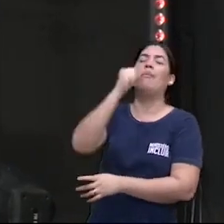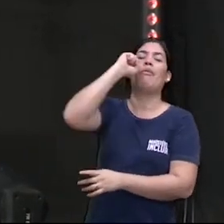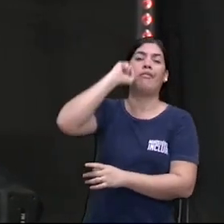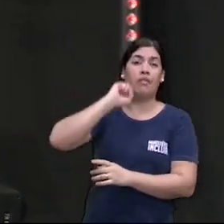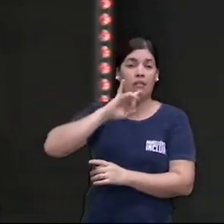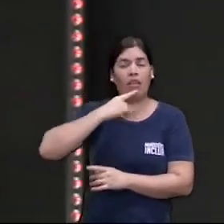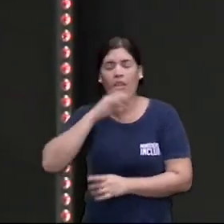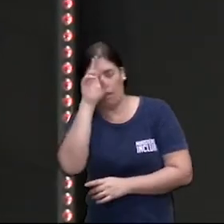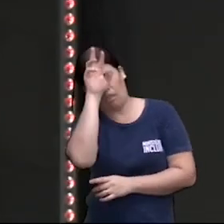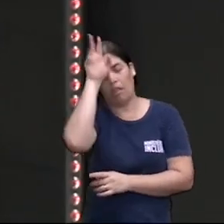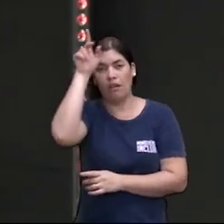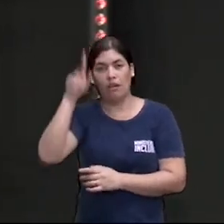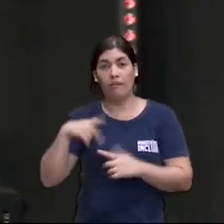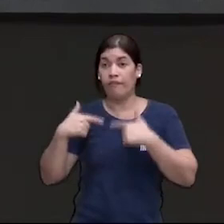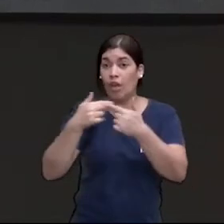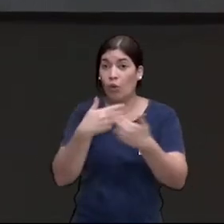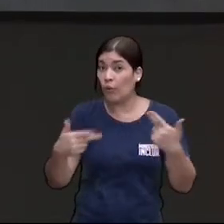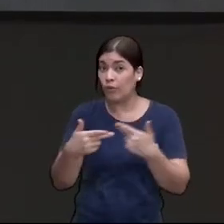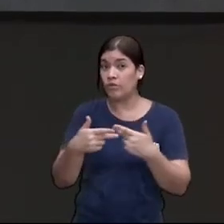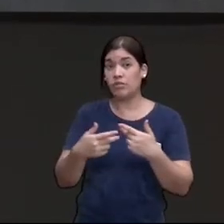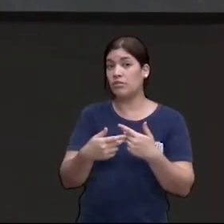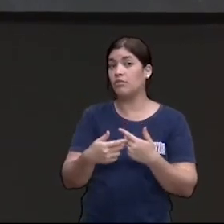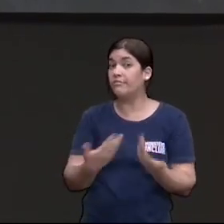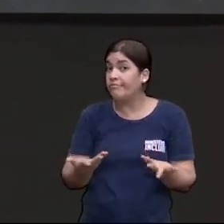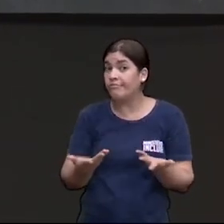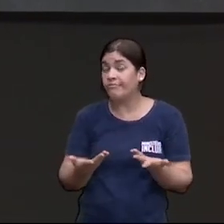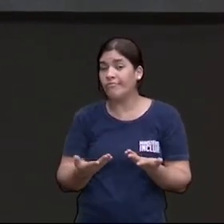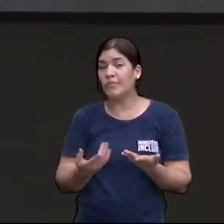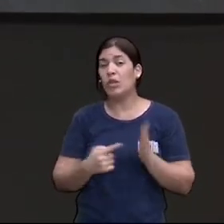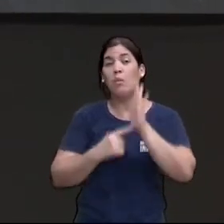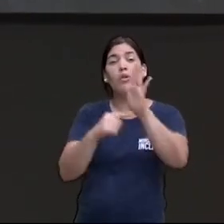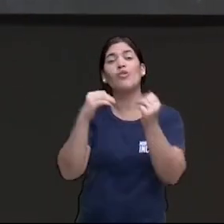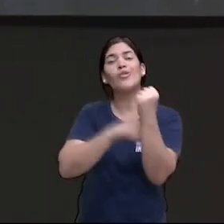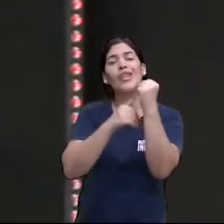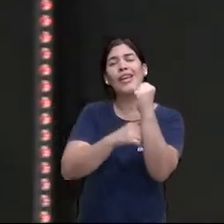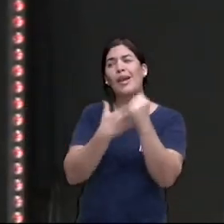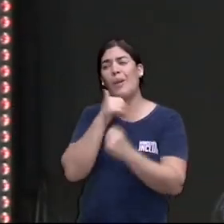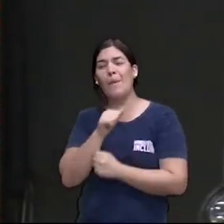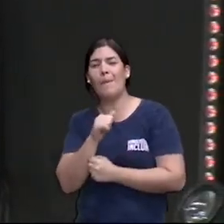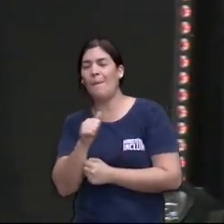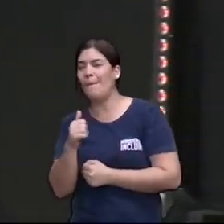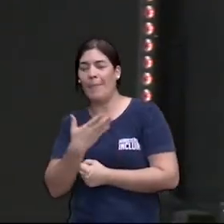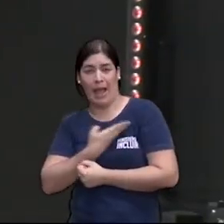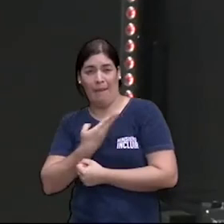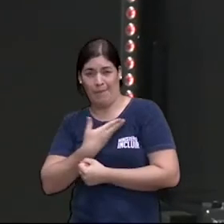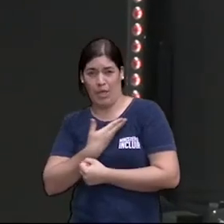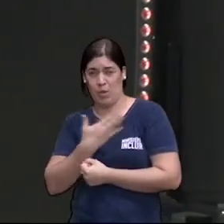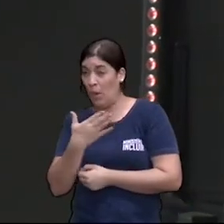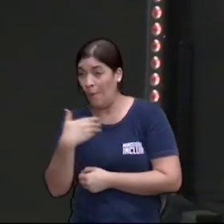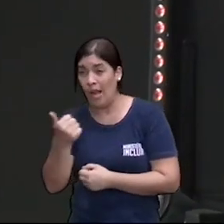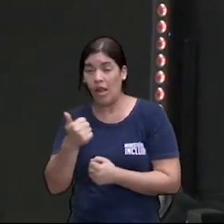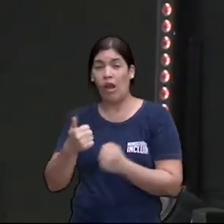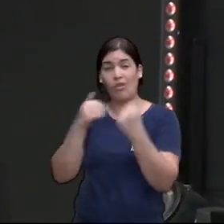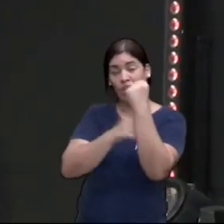falar, e quem sabe você não revelou um segredo do seu melhor amigo para um monte de gente na mesa